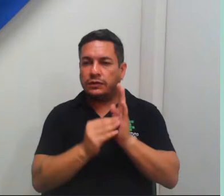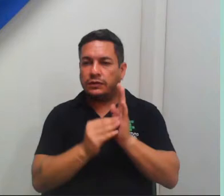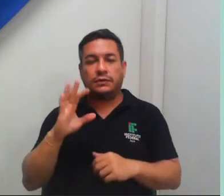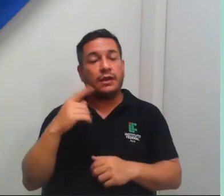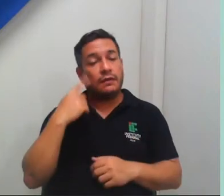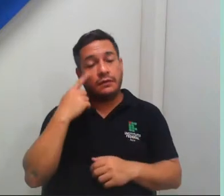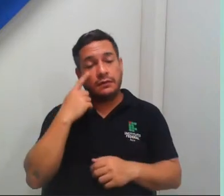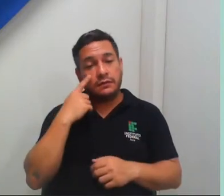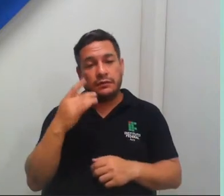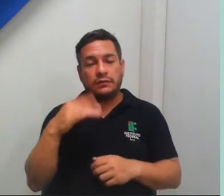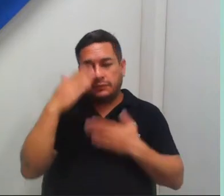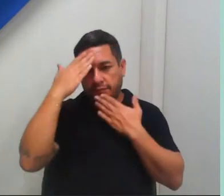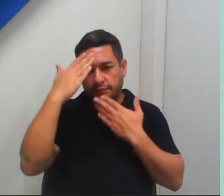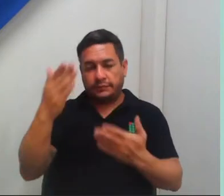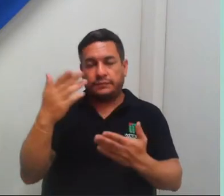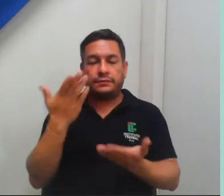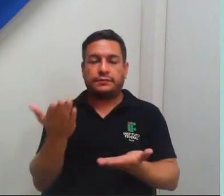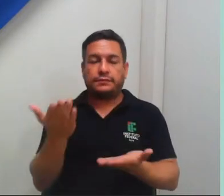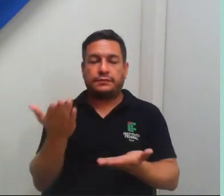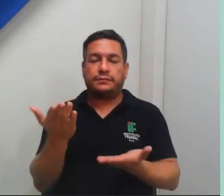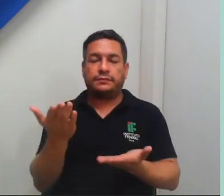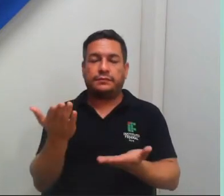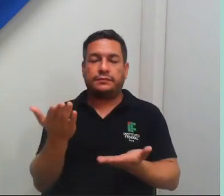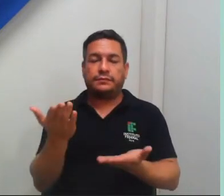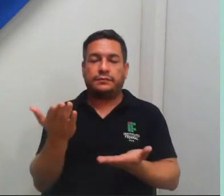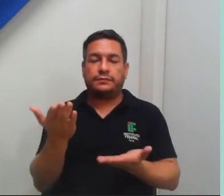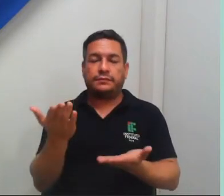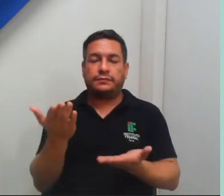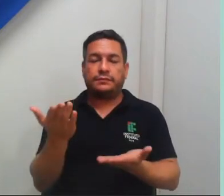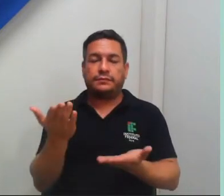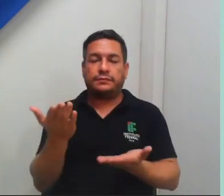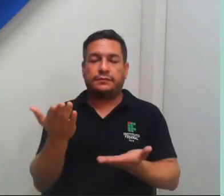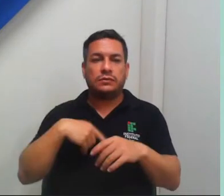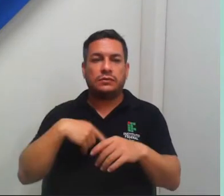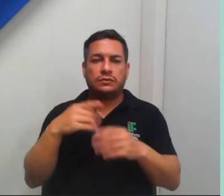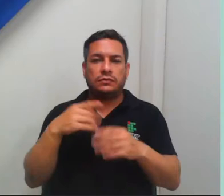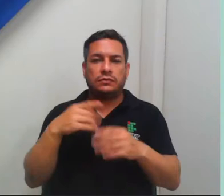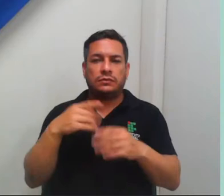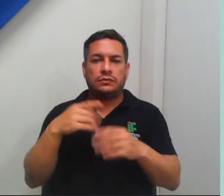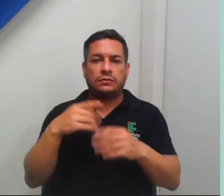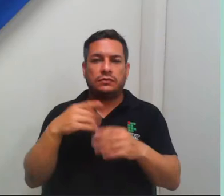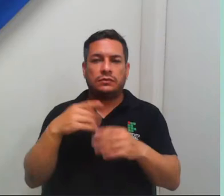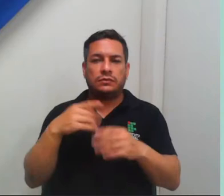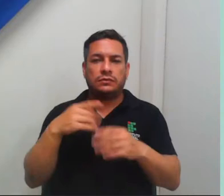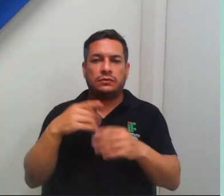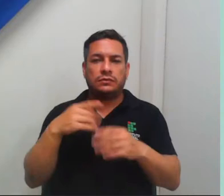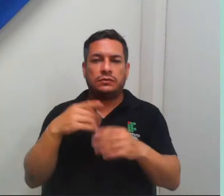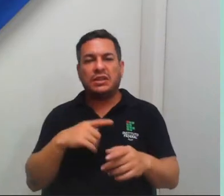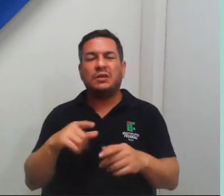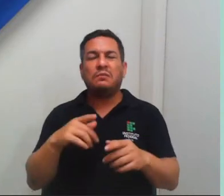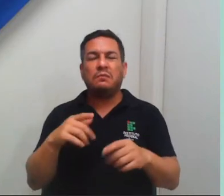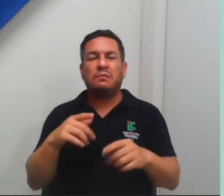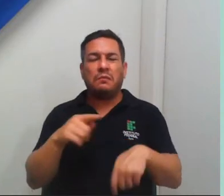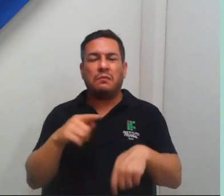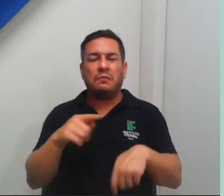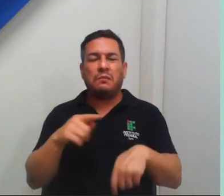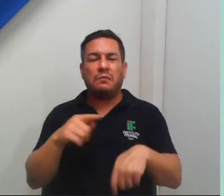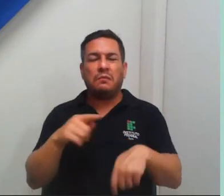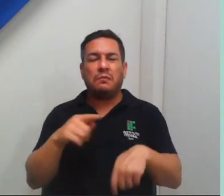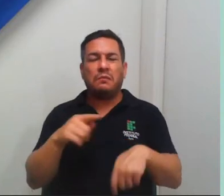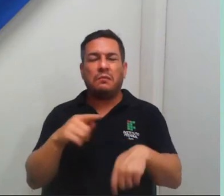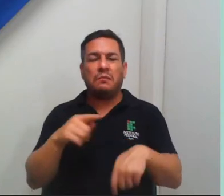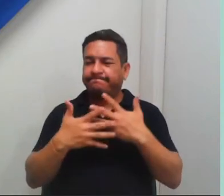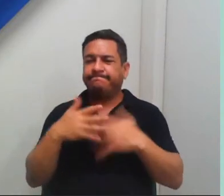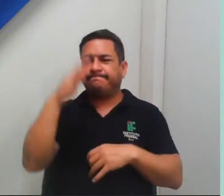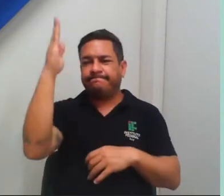então agradeço, eu acho que a pós-graduação nos últimos anos, ela está passando por momentos bastante conturbados no Brasil, ela vinha